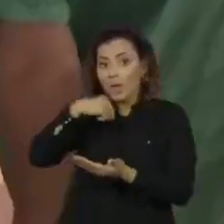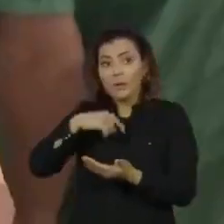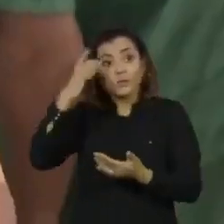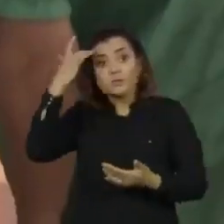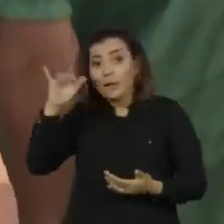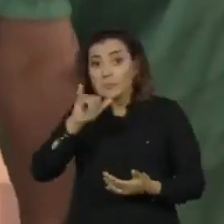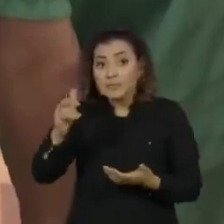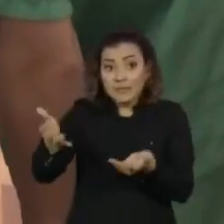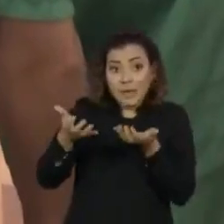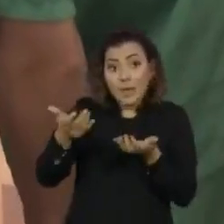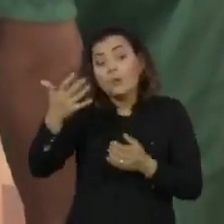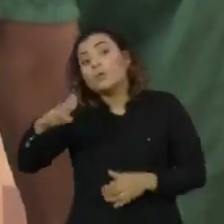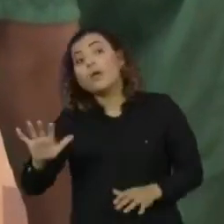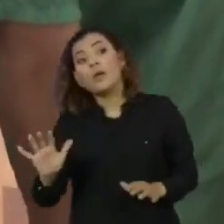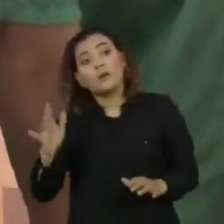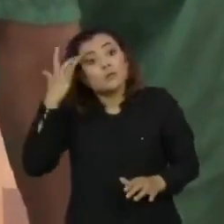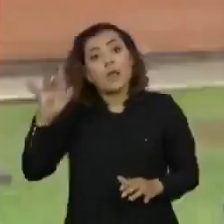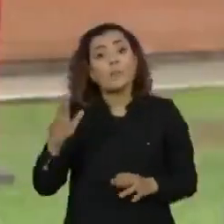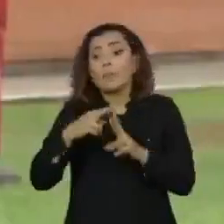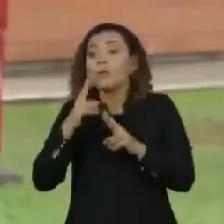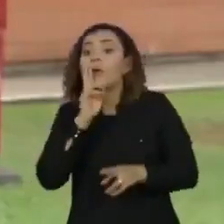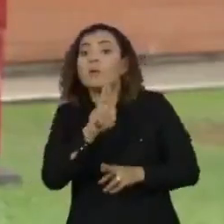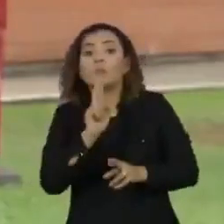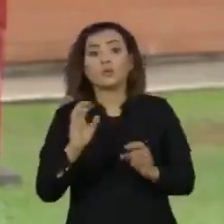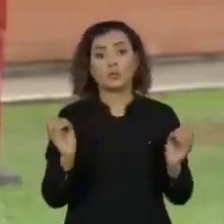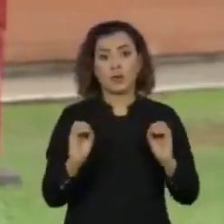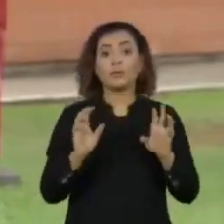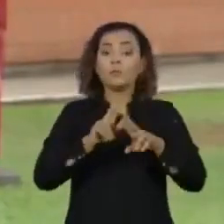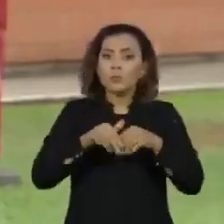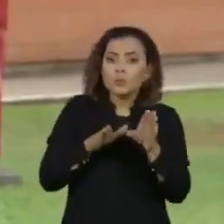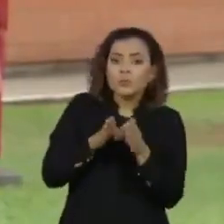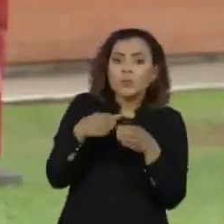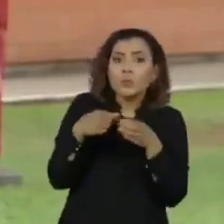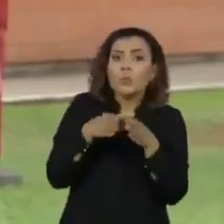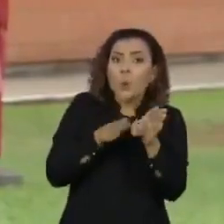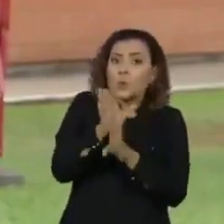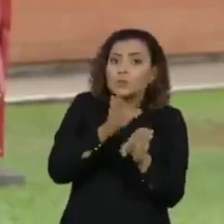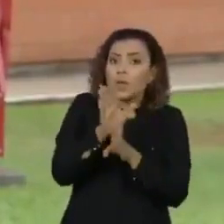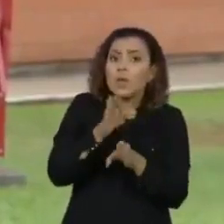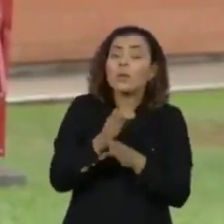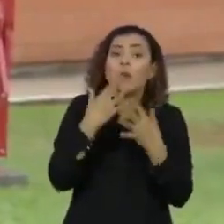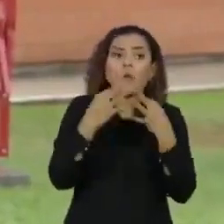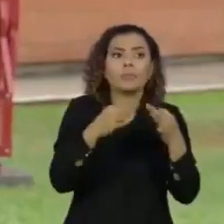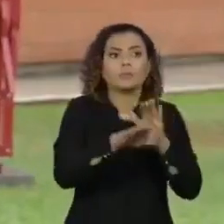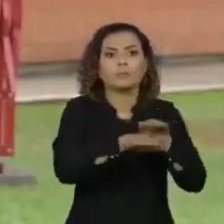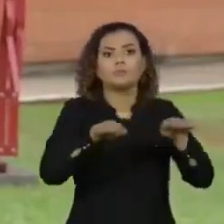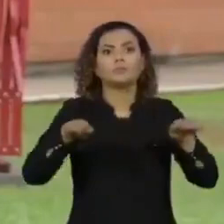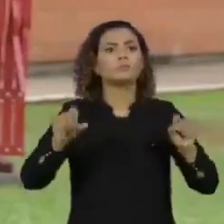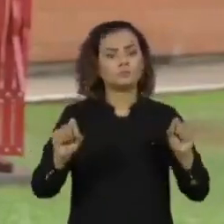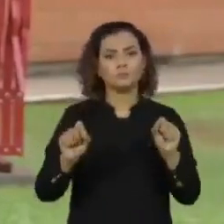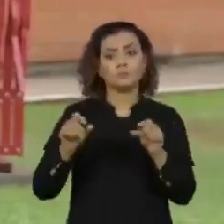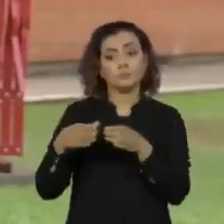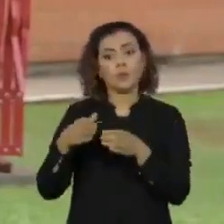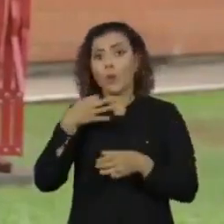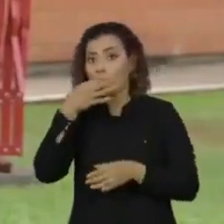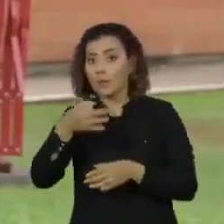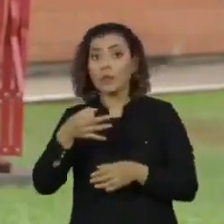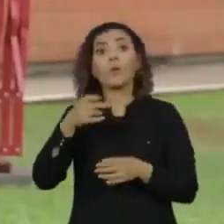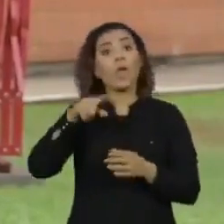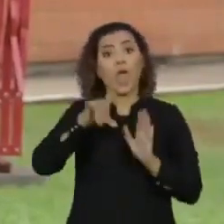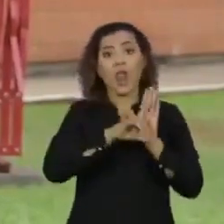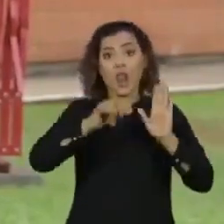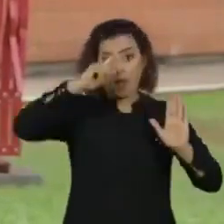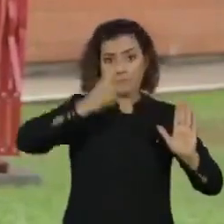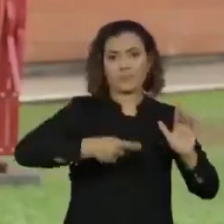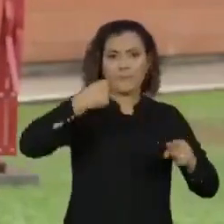saber se ele quer ou não quer, porque obviamente ele não fala. O CREMESP diz ainda que o parecer do conselho não tem força de